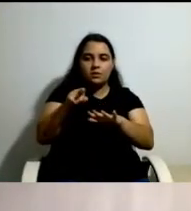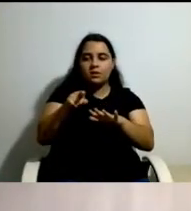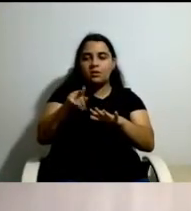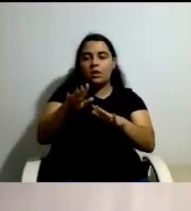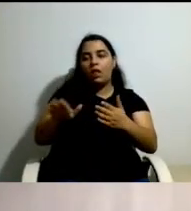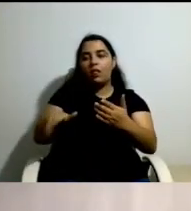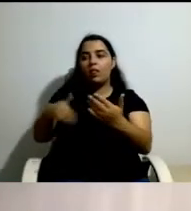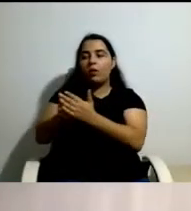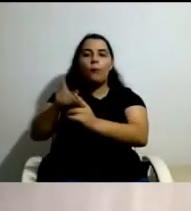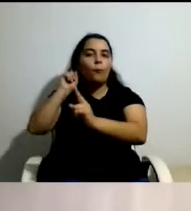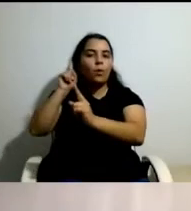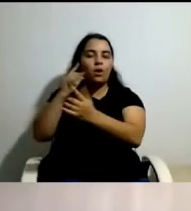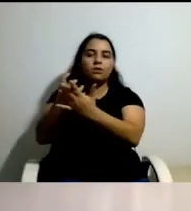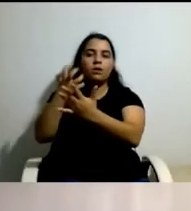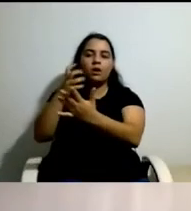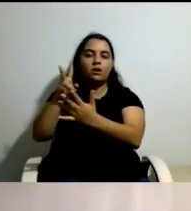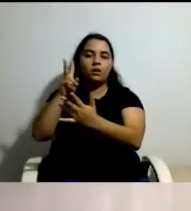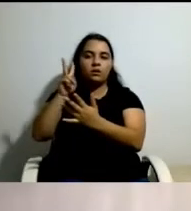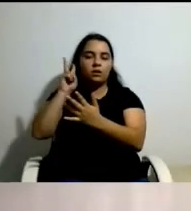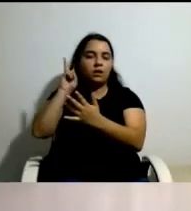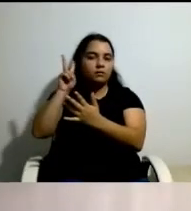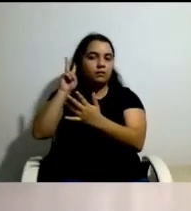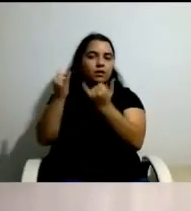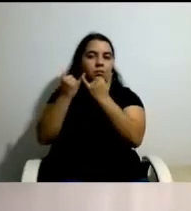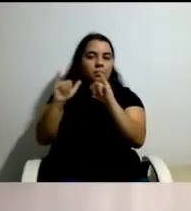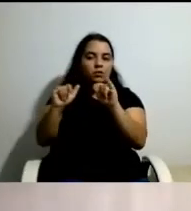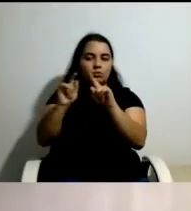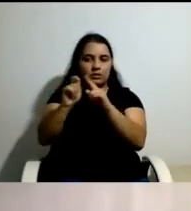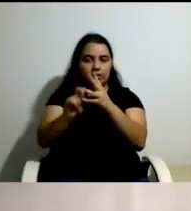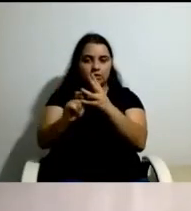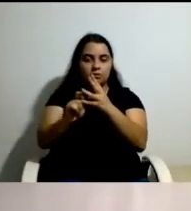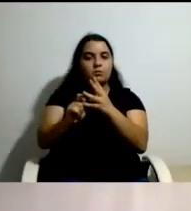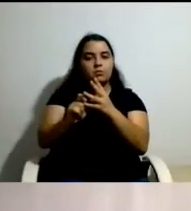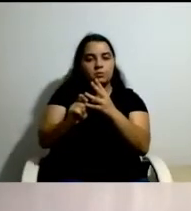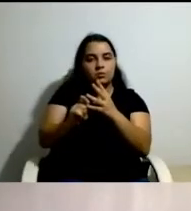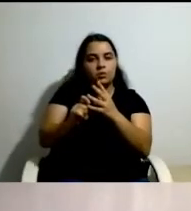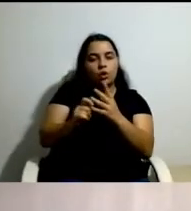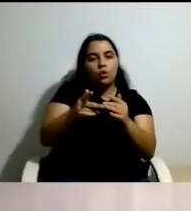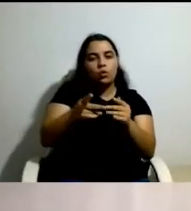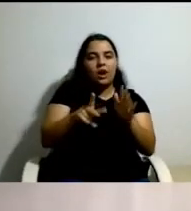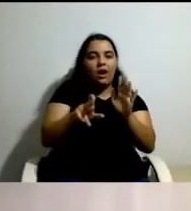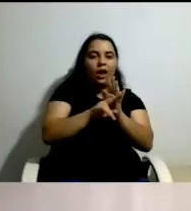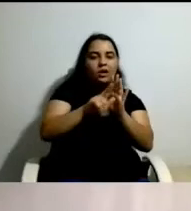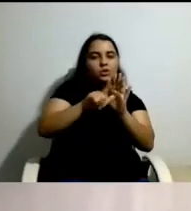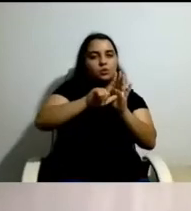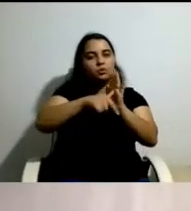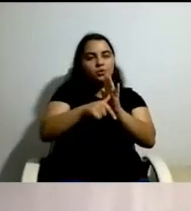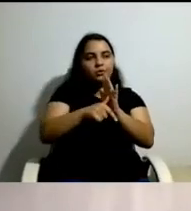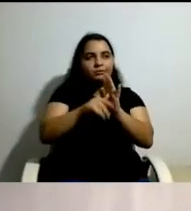relativamente às regras de um projeto integralmente